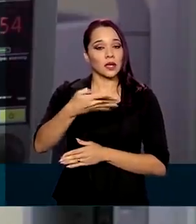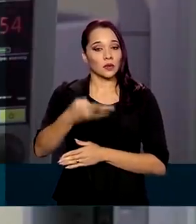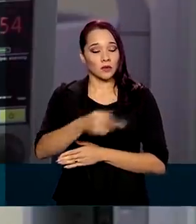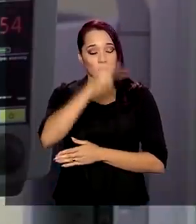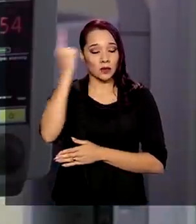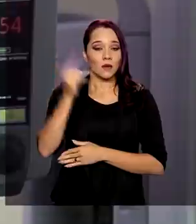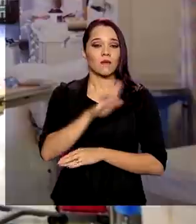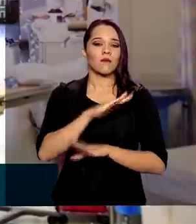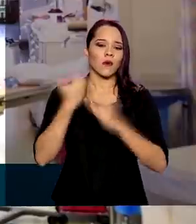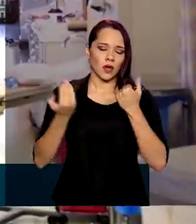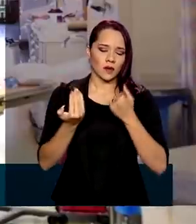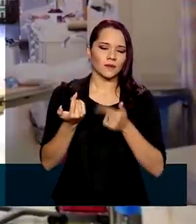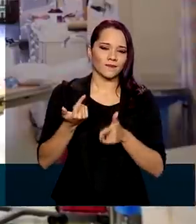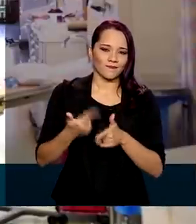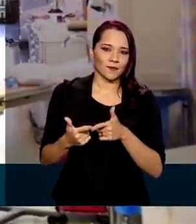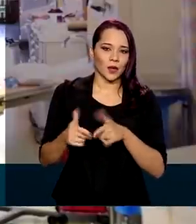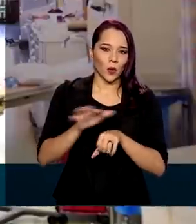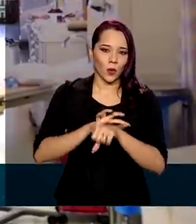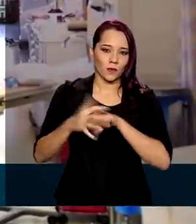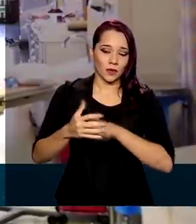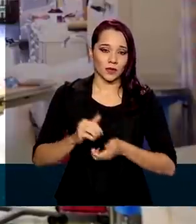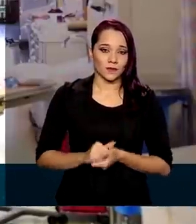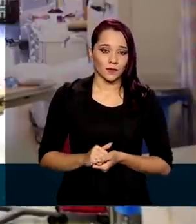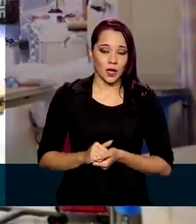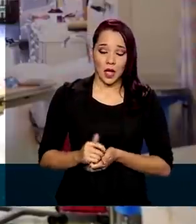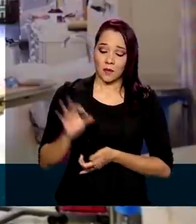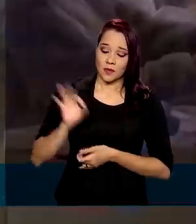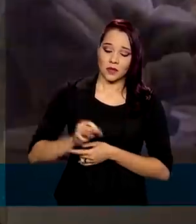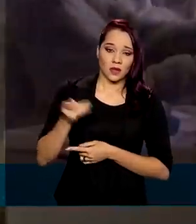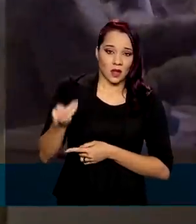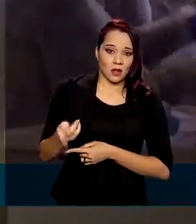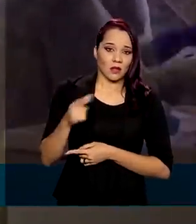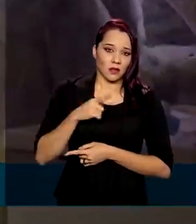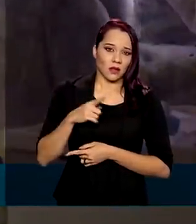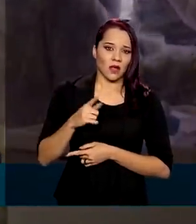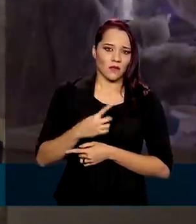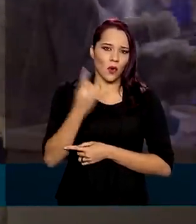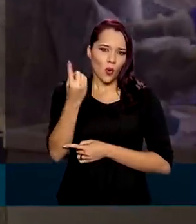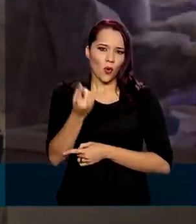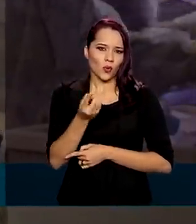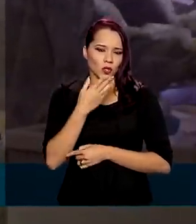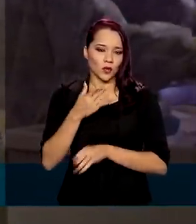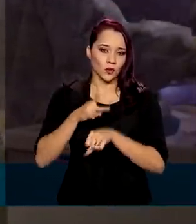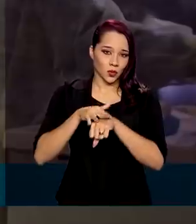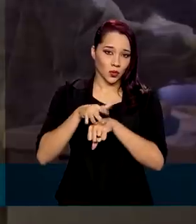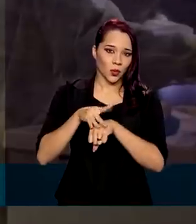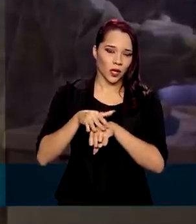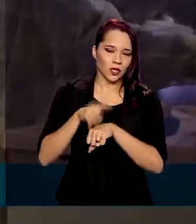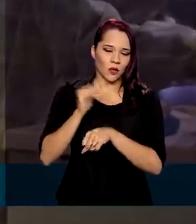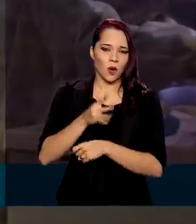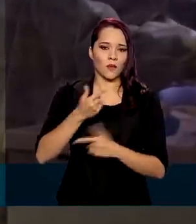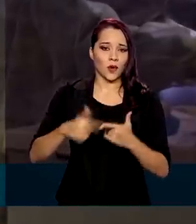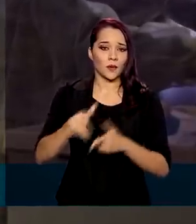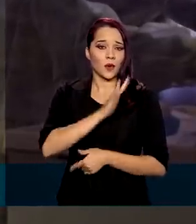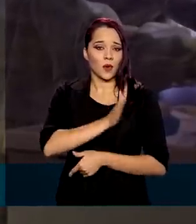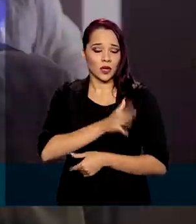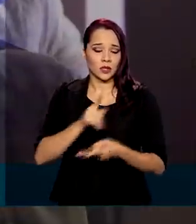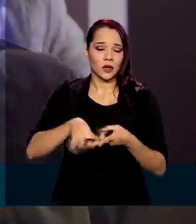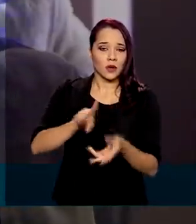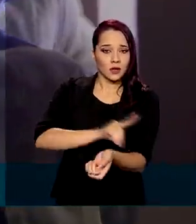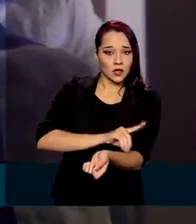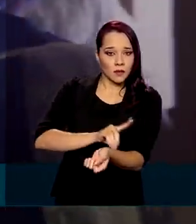morreram por causa da doença. A maior parte delas possuía ao menos uma comorbidade, como cardiopatia,